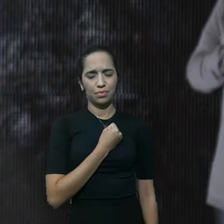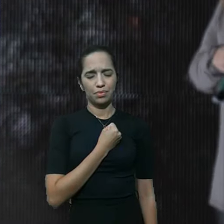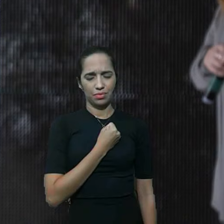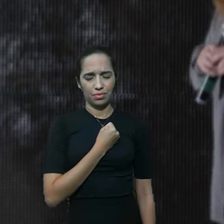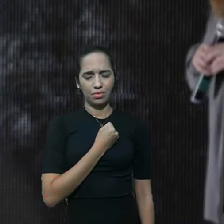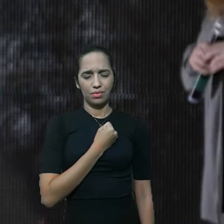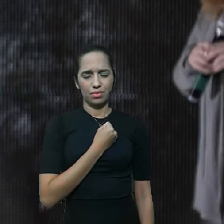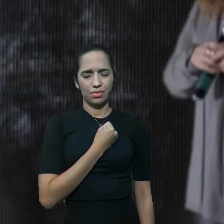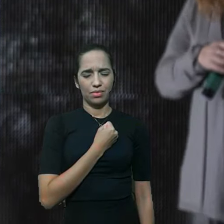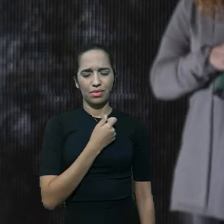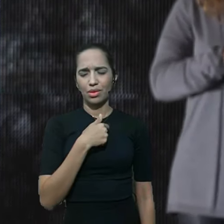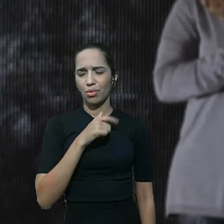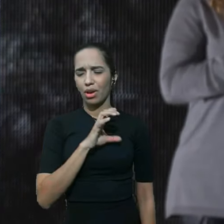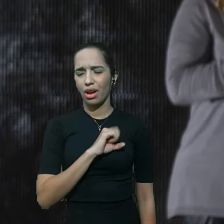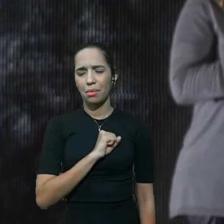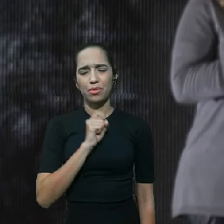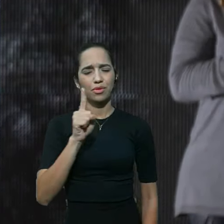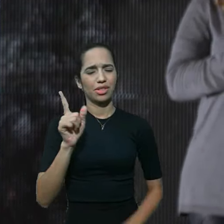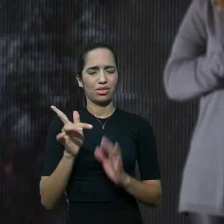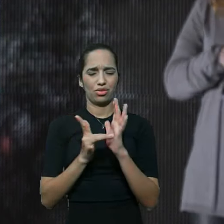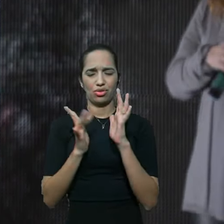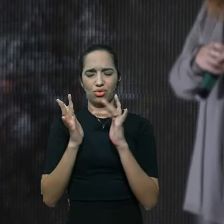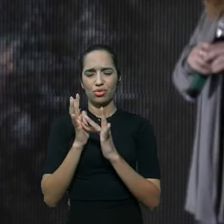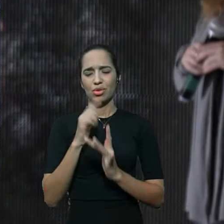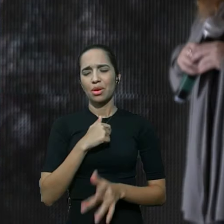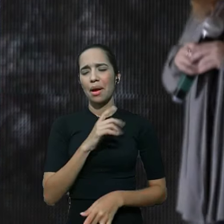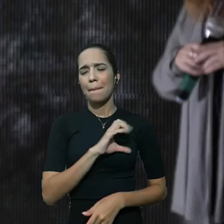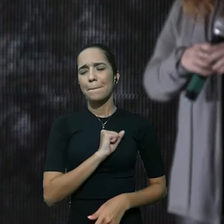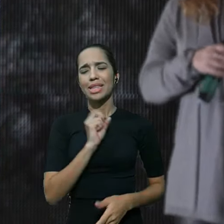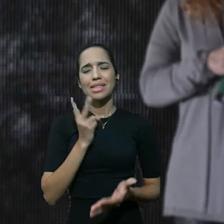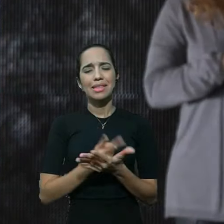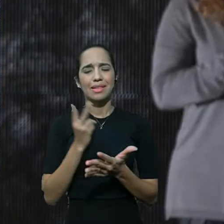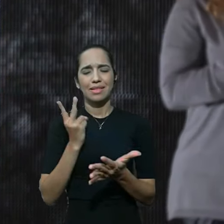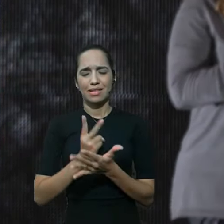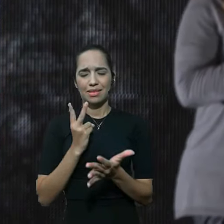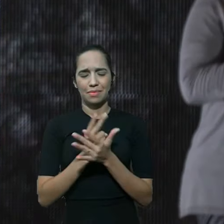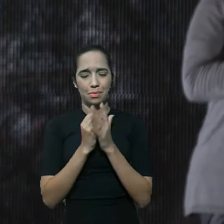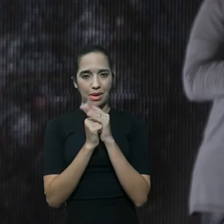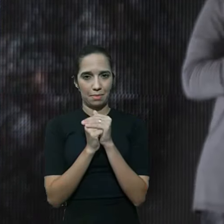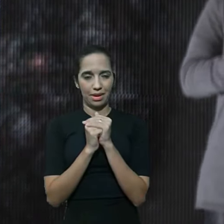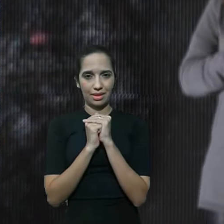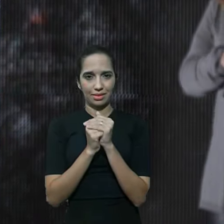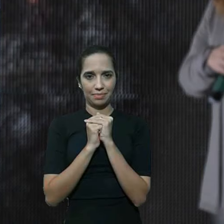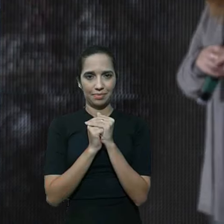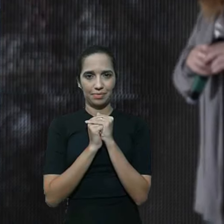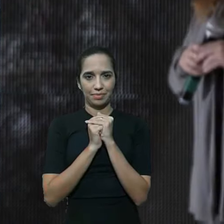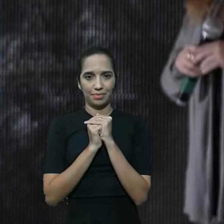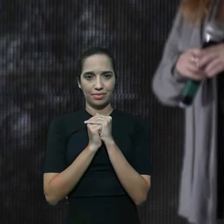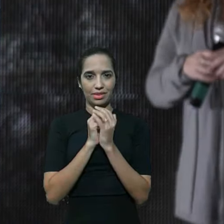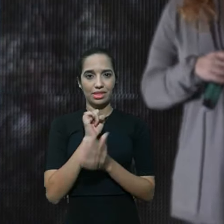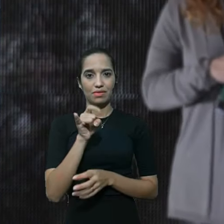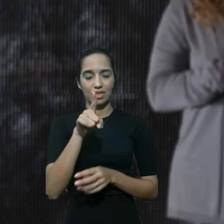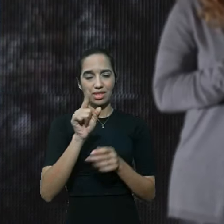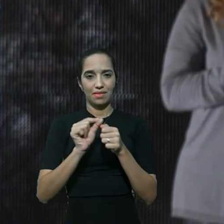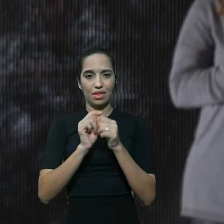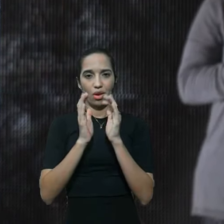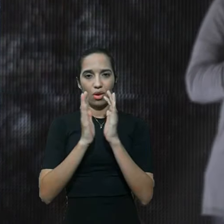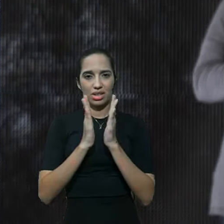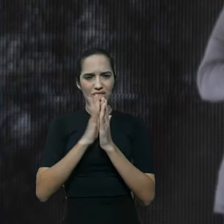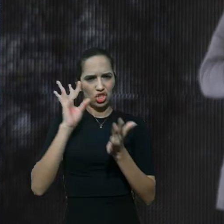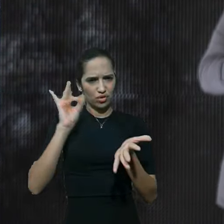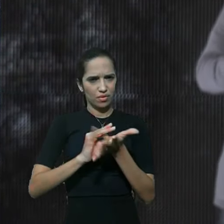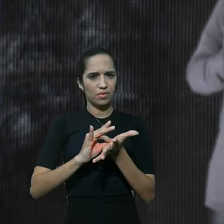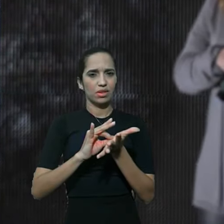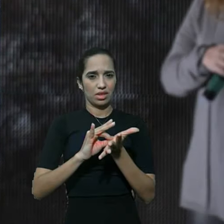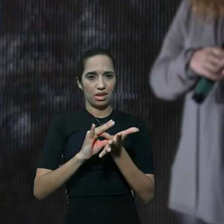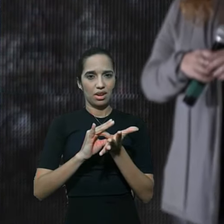eu Te amo Jesus e Te amarei para sempre amém se você fez essa oração com